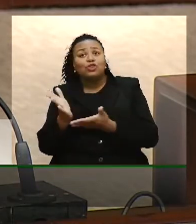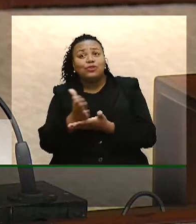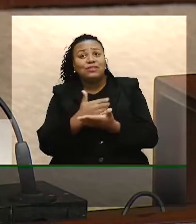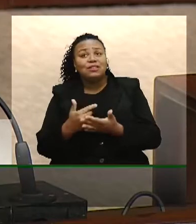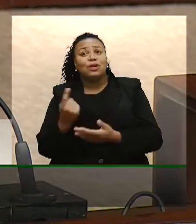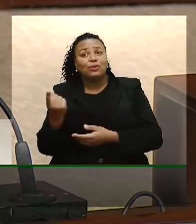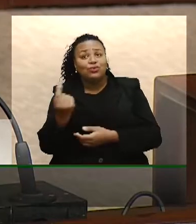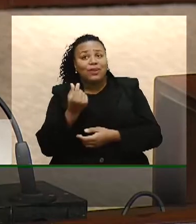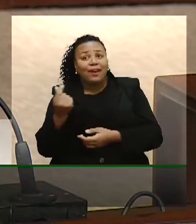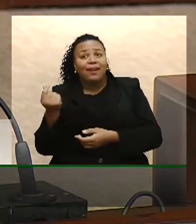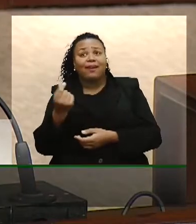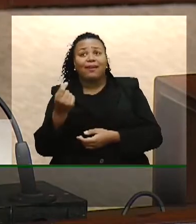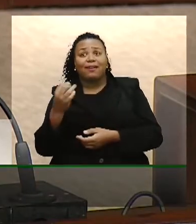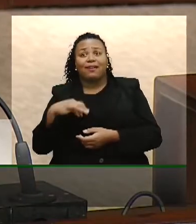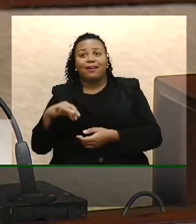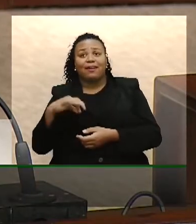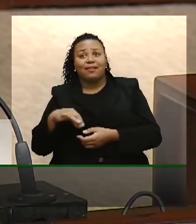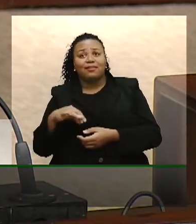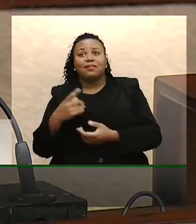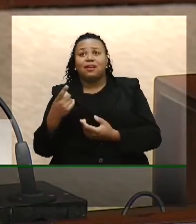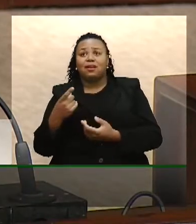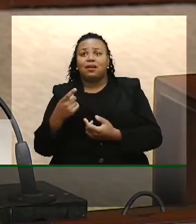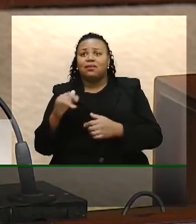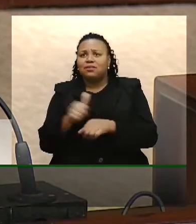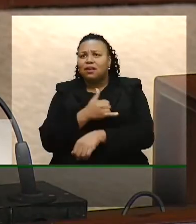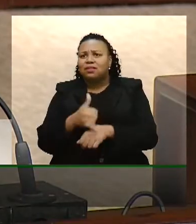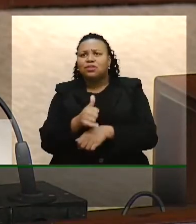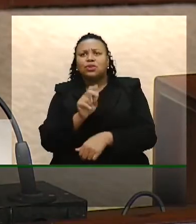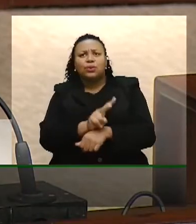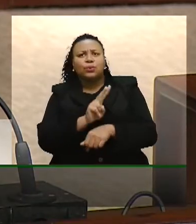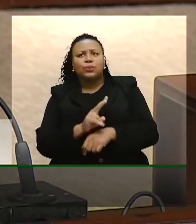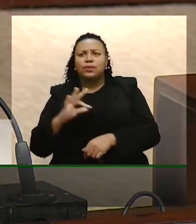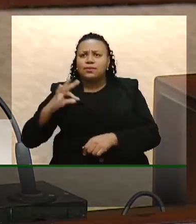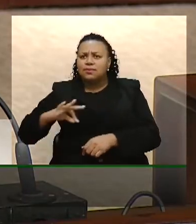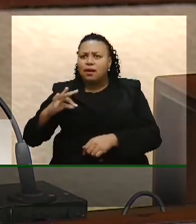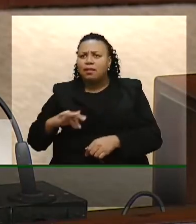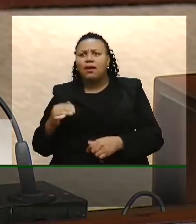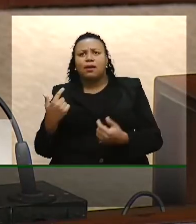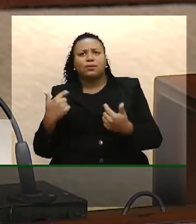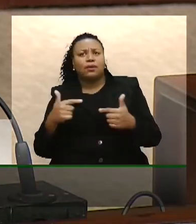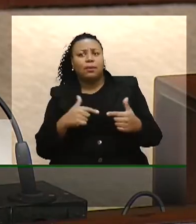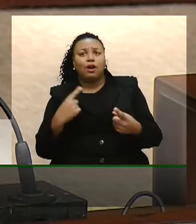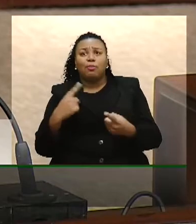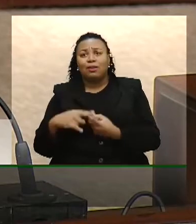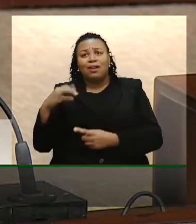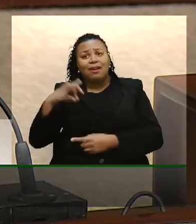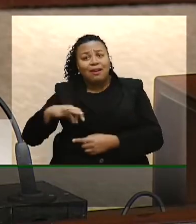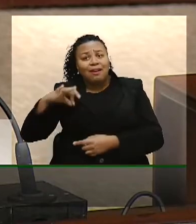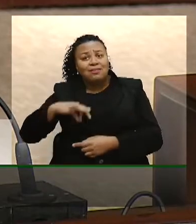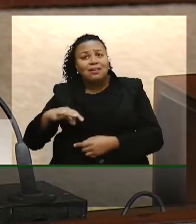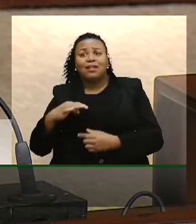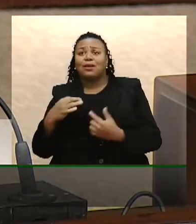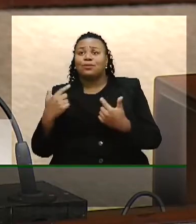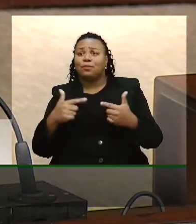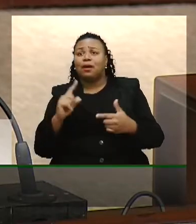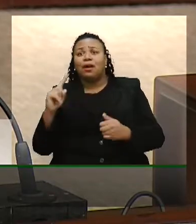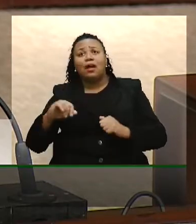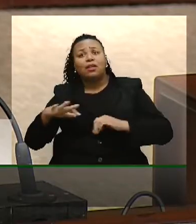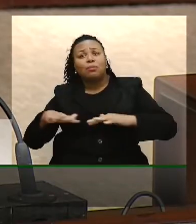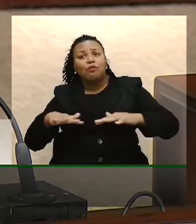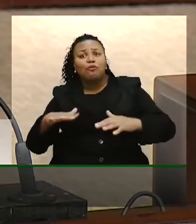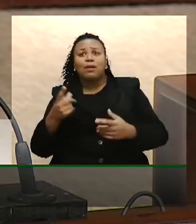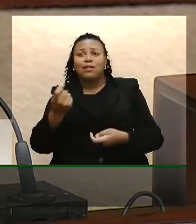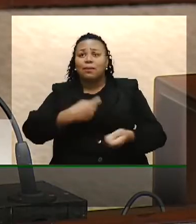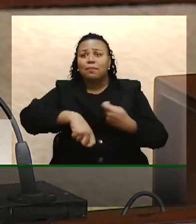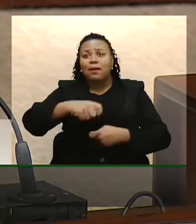renda. Medidas que preservem a renda da população, a renda do trabalhador, porque é a renda do trabalhador que movimenta o